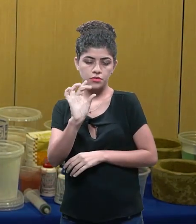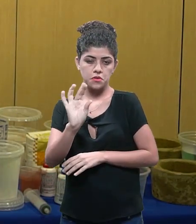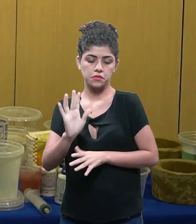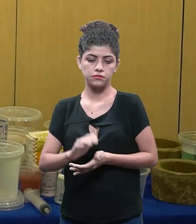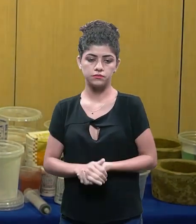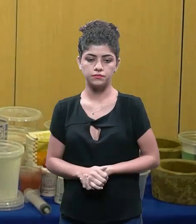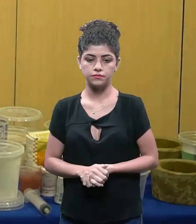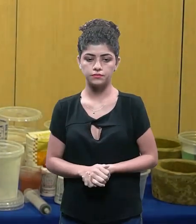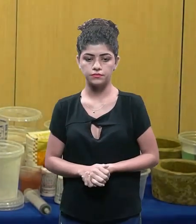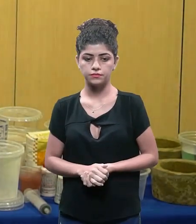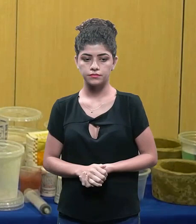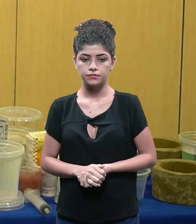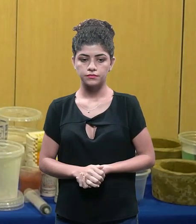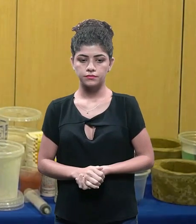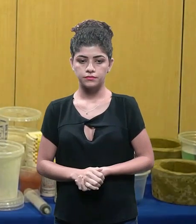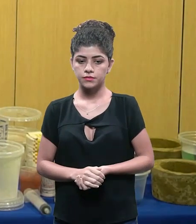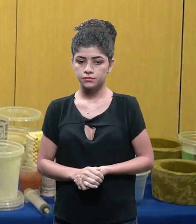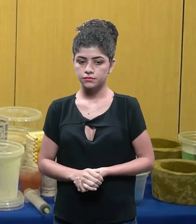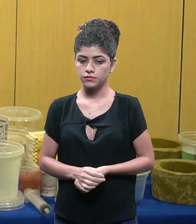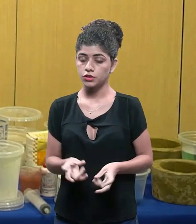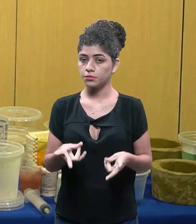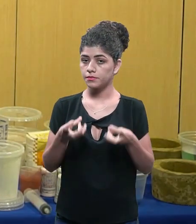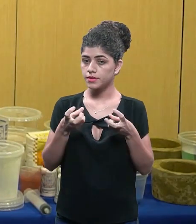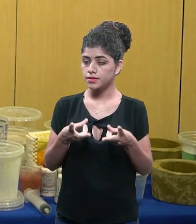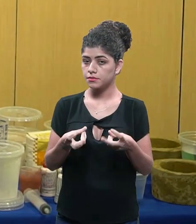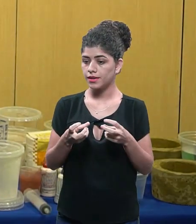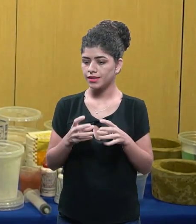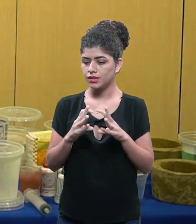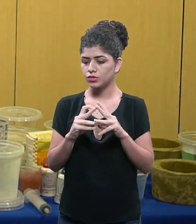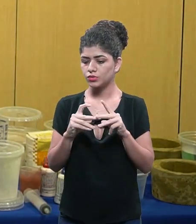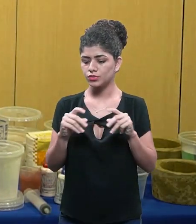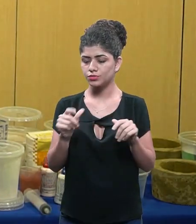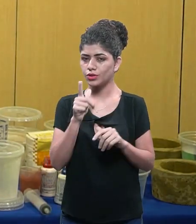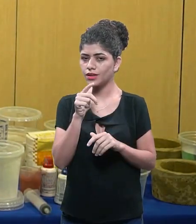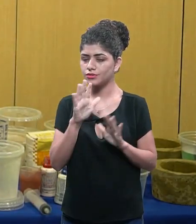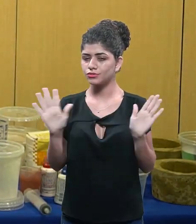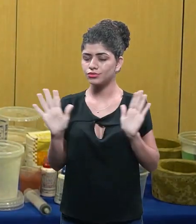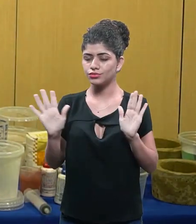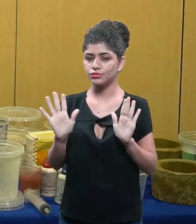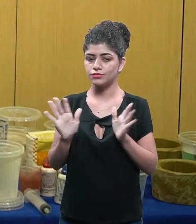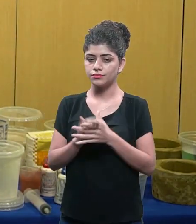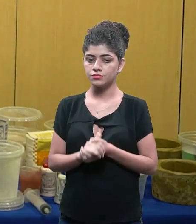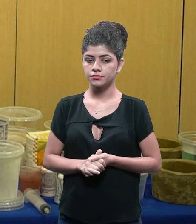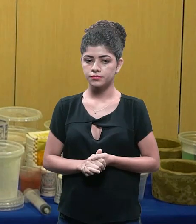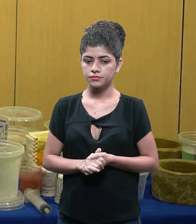reserva um pouco para fazer aquela história que eu estava falando para vocês se eu perceber que minha areia muito úmida